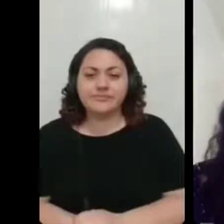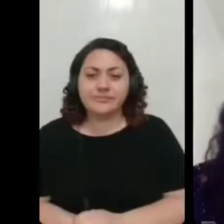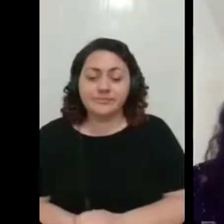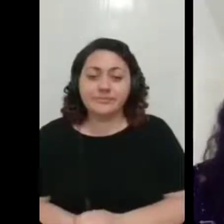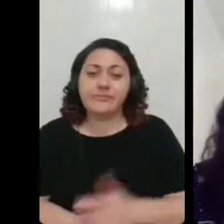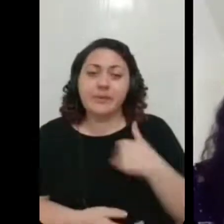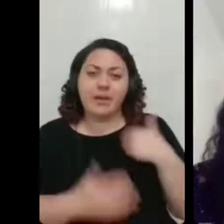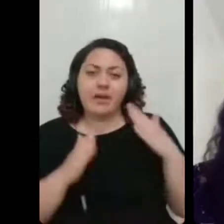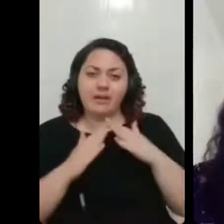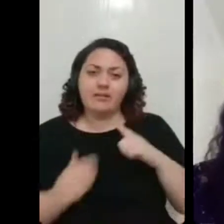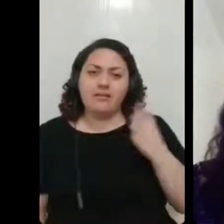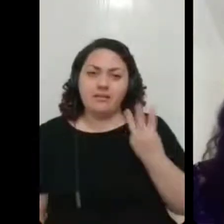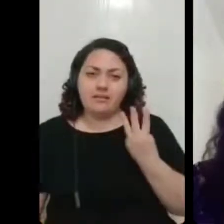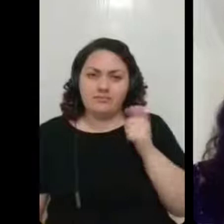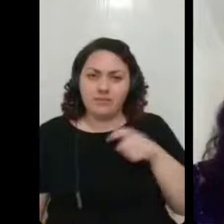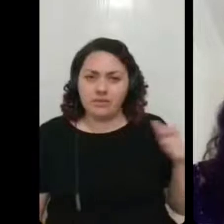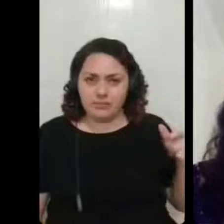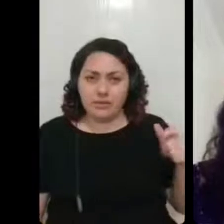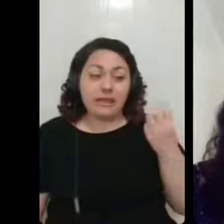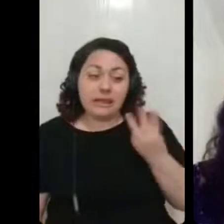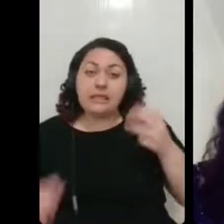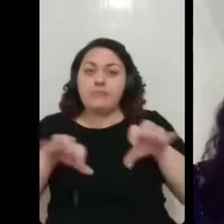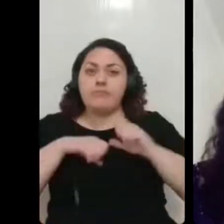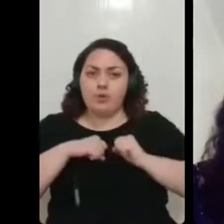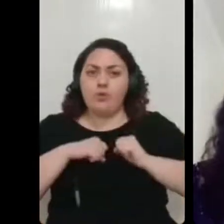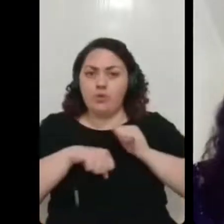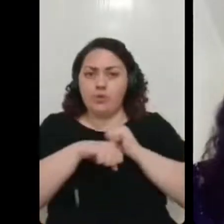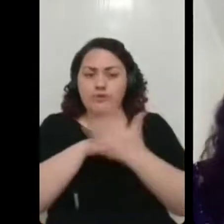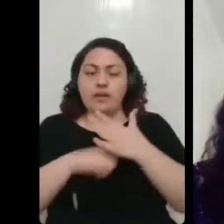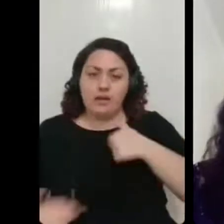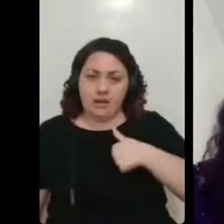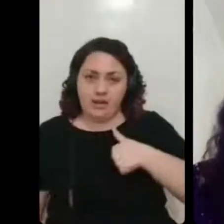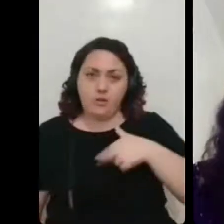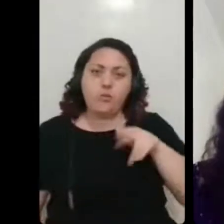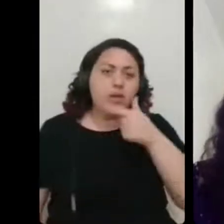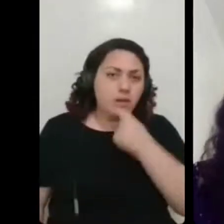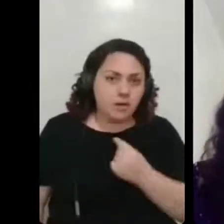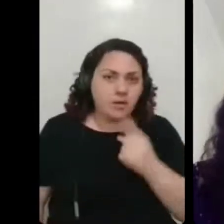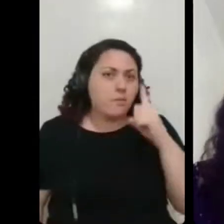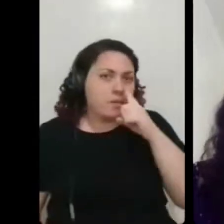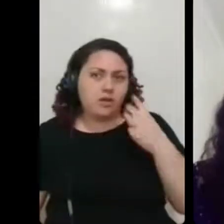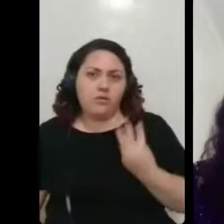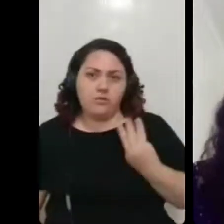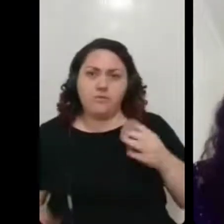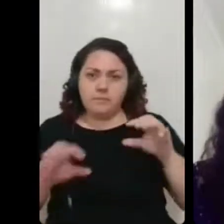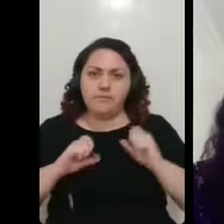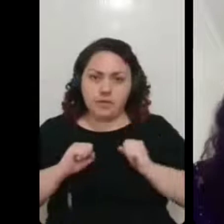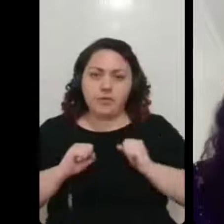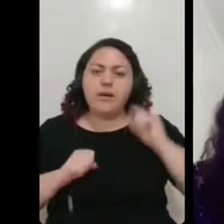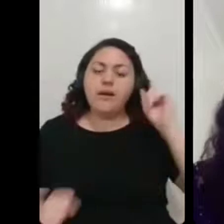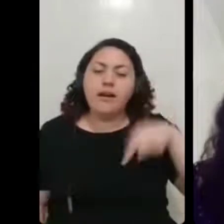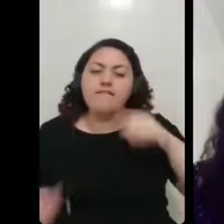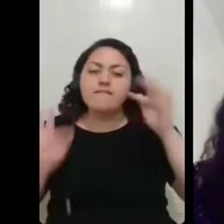pessoas, e os três tiveram, né, que sou eu, o meu irmão e a minha mãe, todos no final de dezembro,